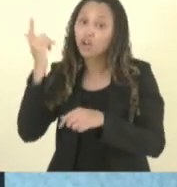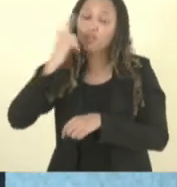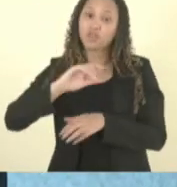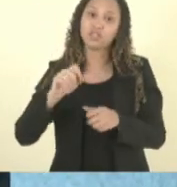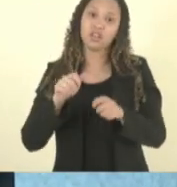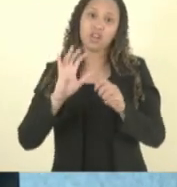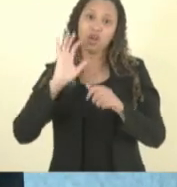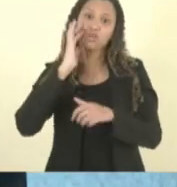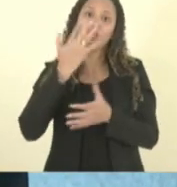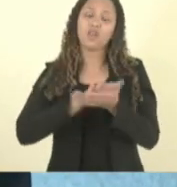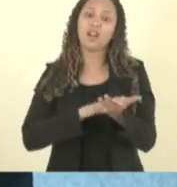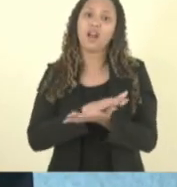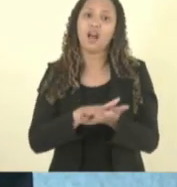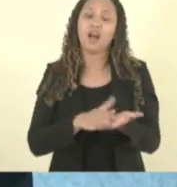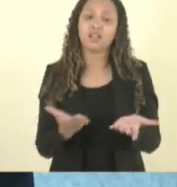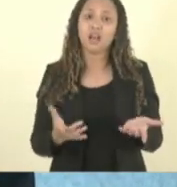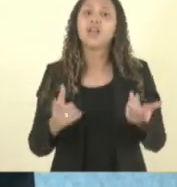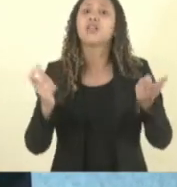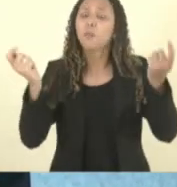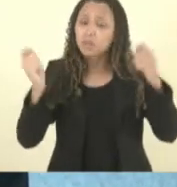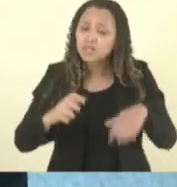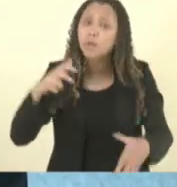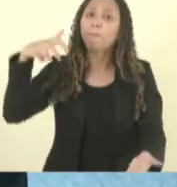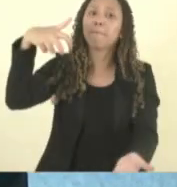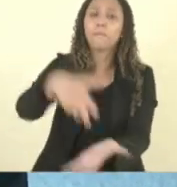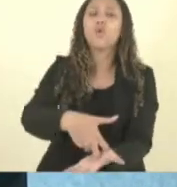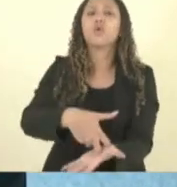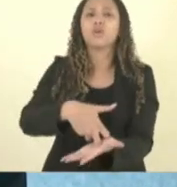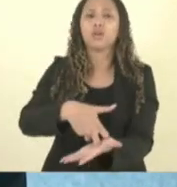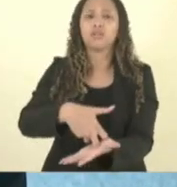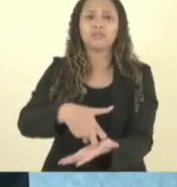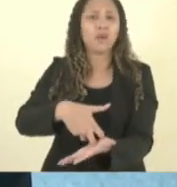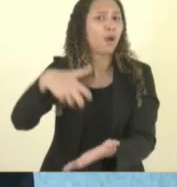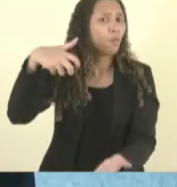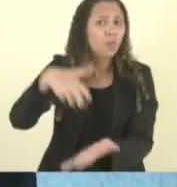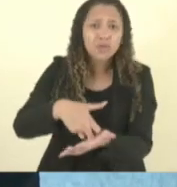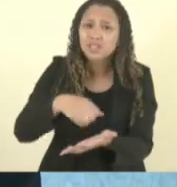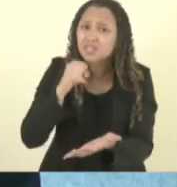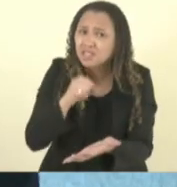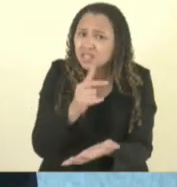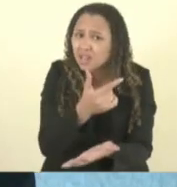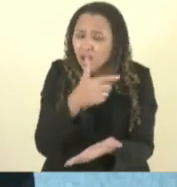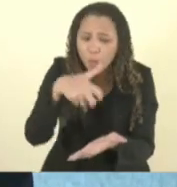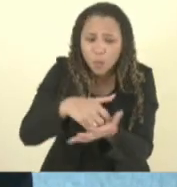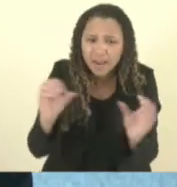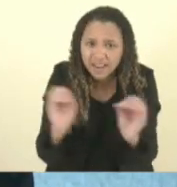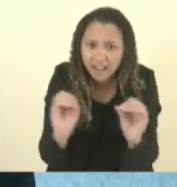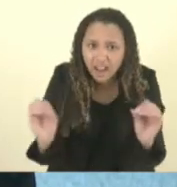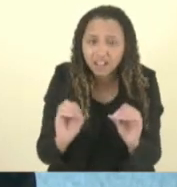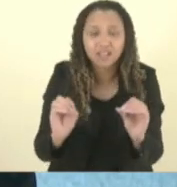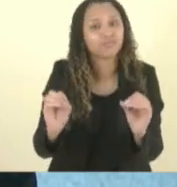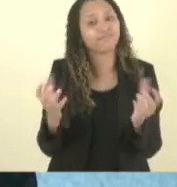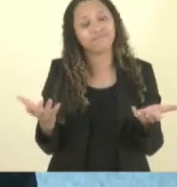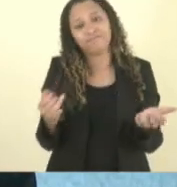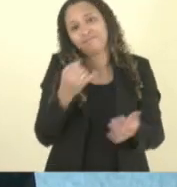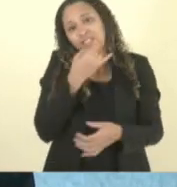que ter punição punir se punir será uma forma de